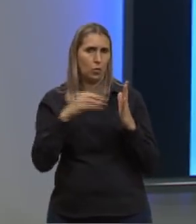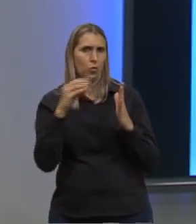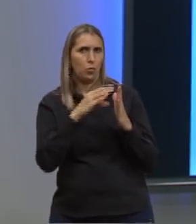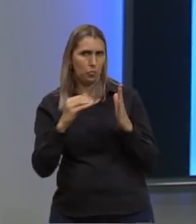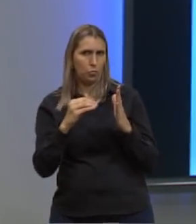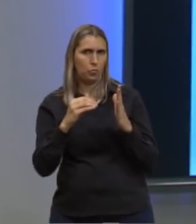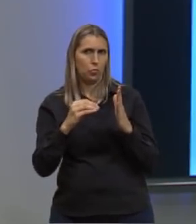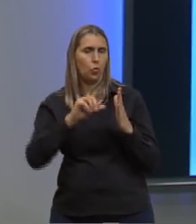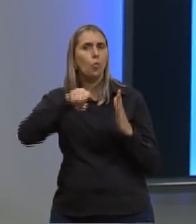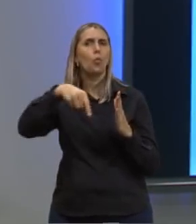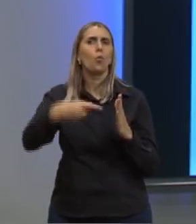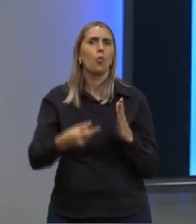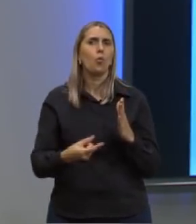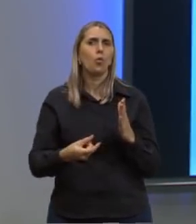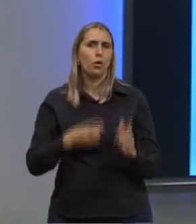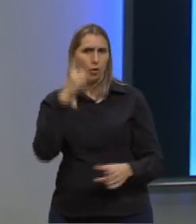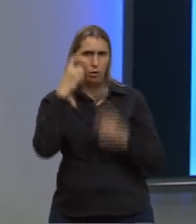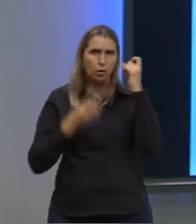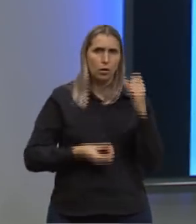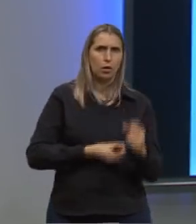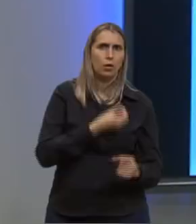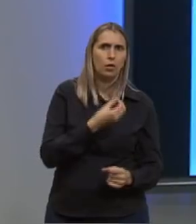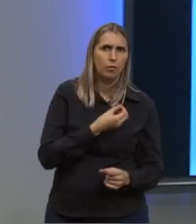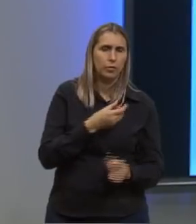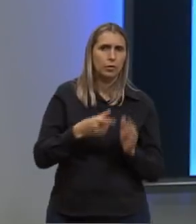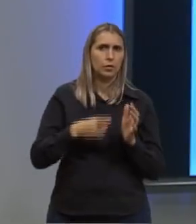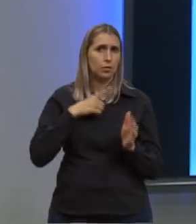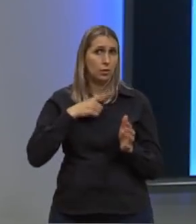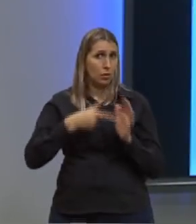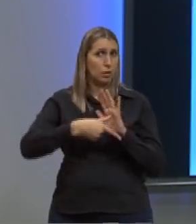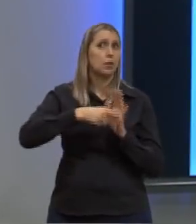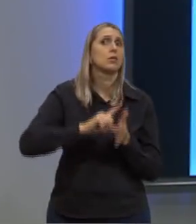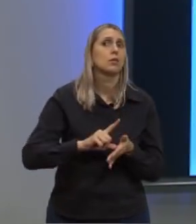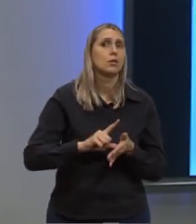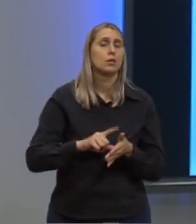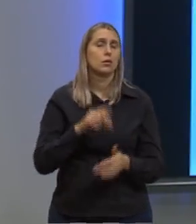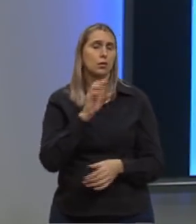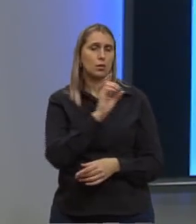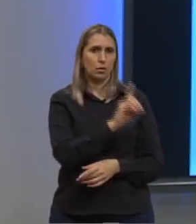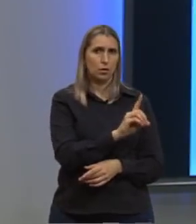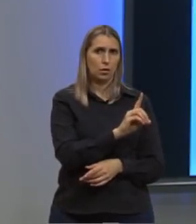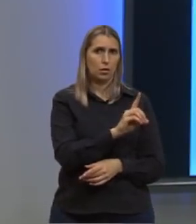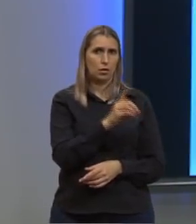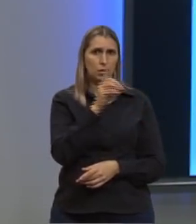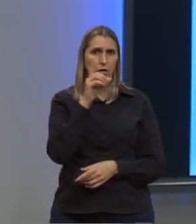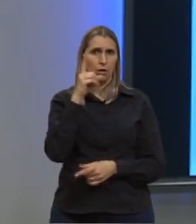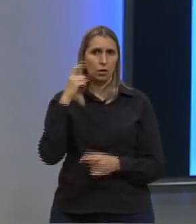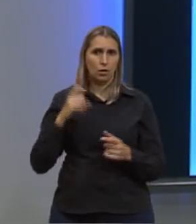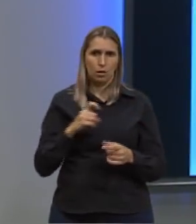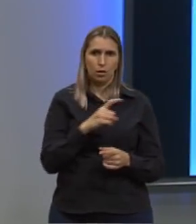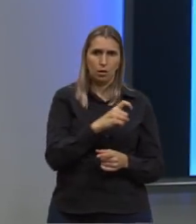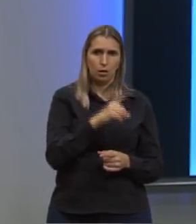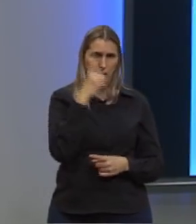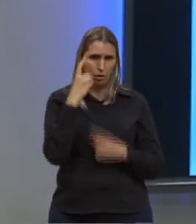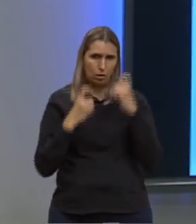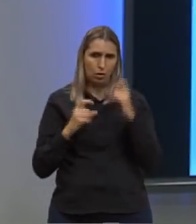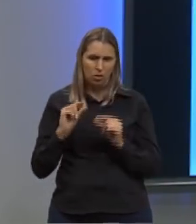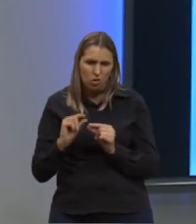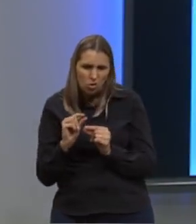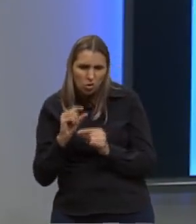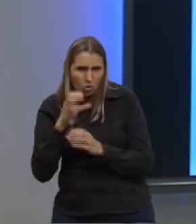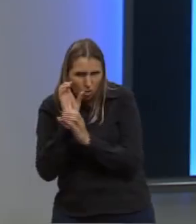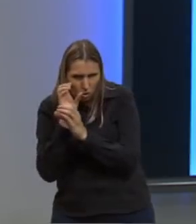de outro ser vivo pré-existente. D. Os seres vermiformes e micro